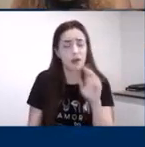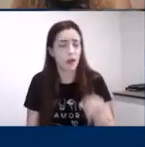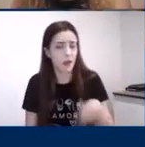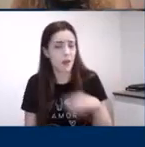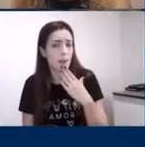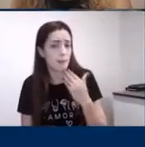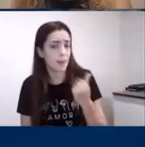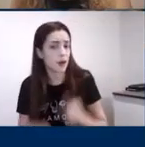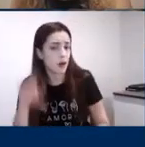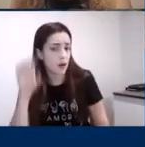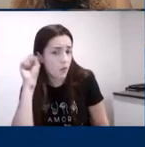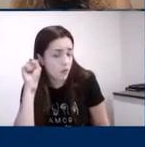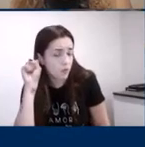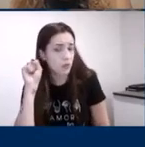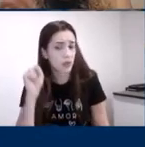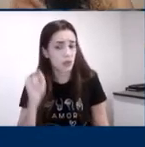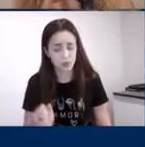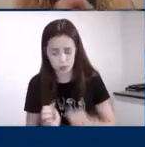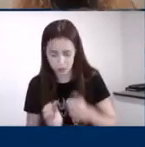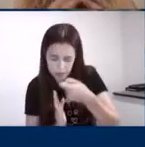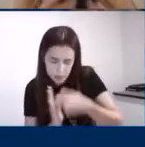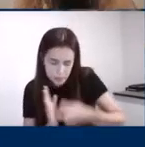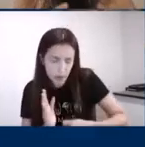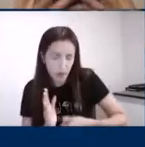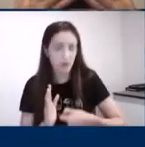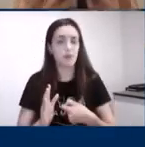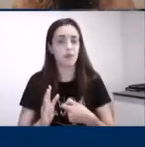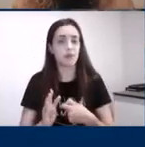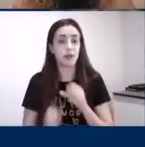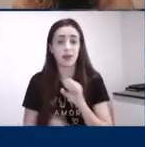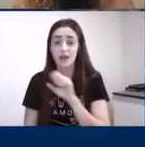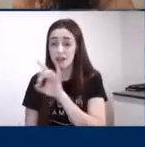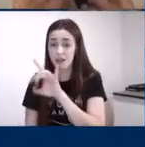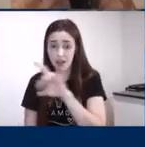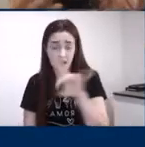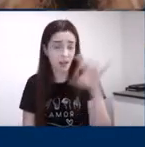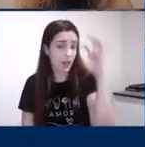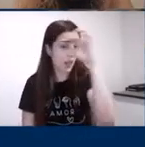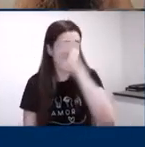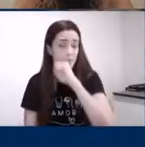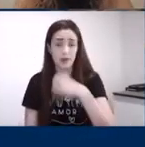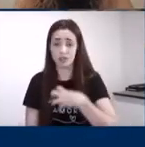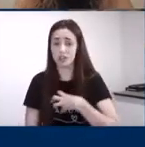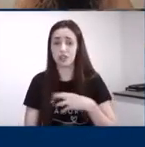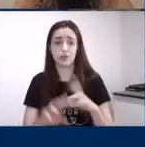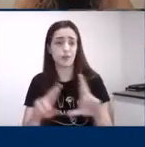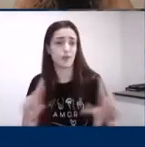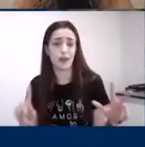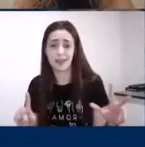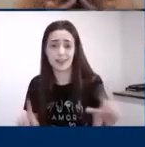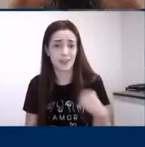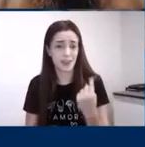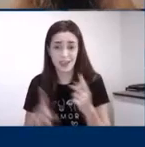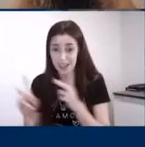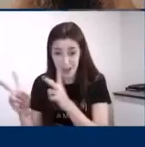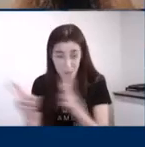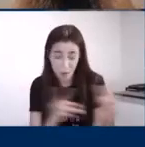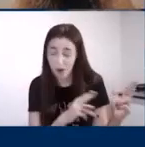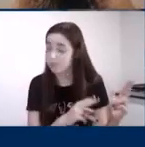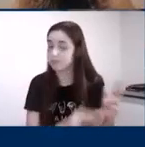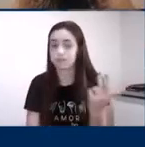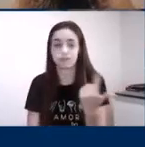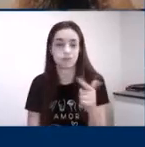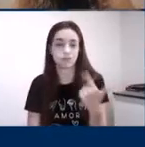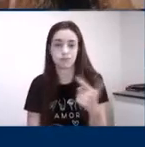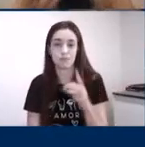eu falo. para que a gente possa tornar essa aula realmente significante. Cada um de